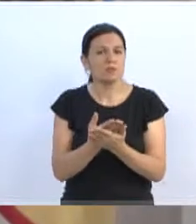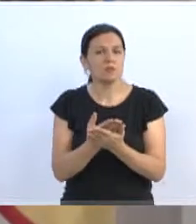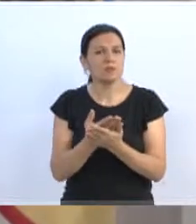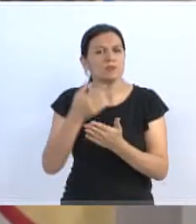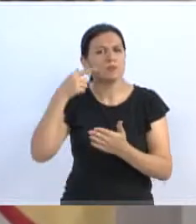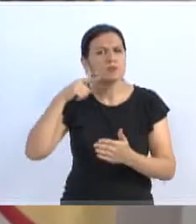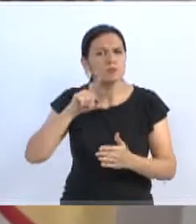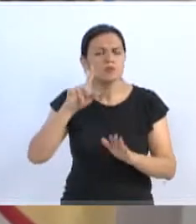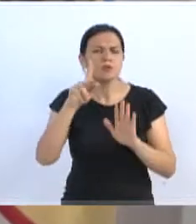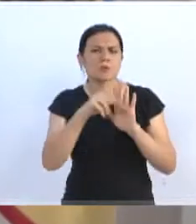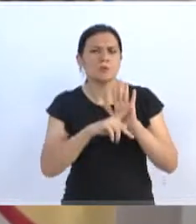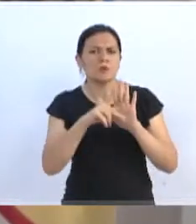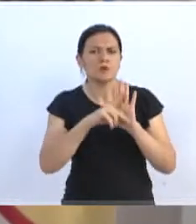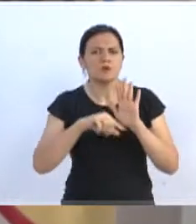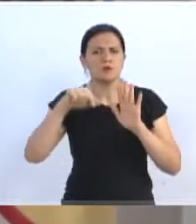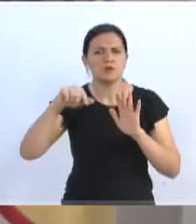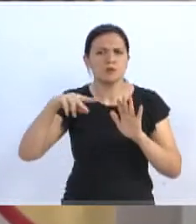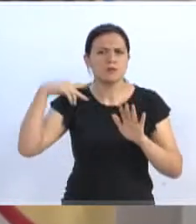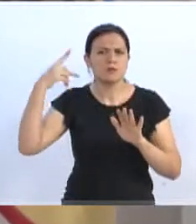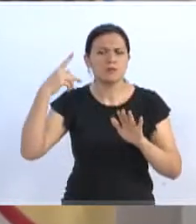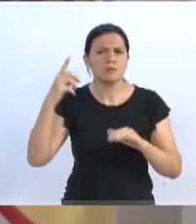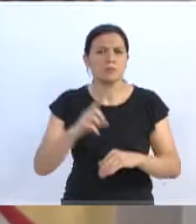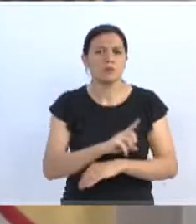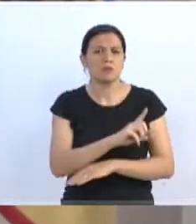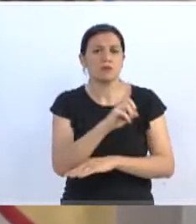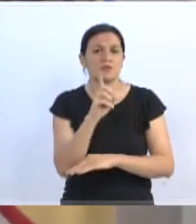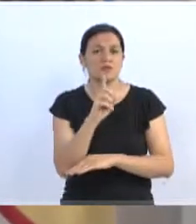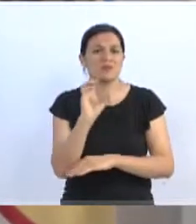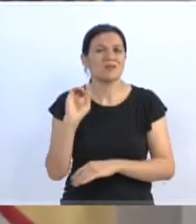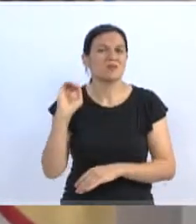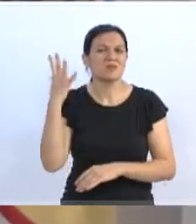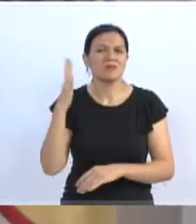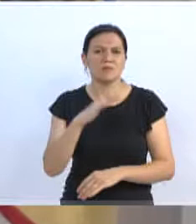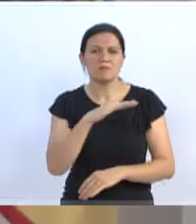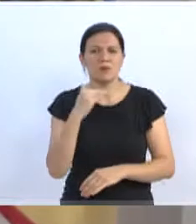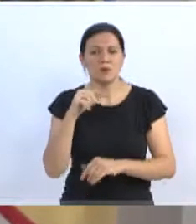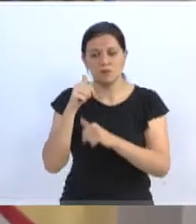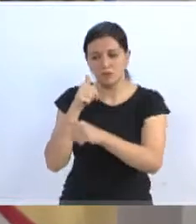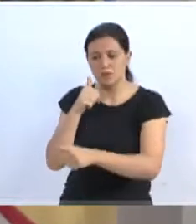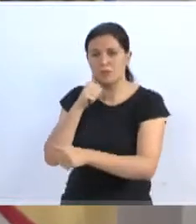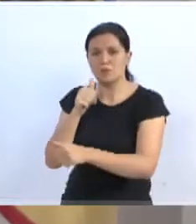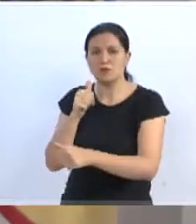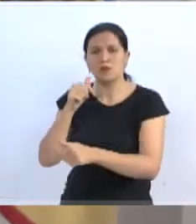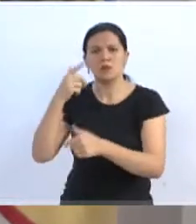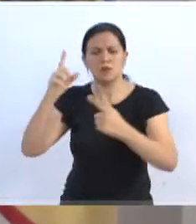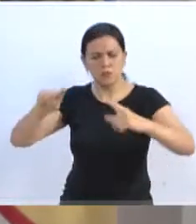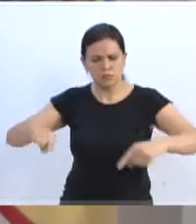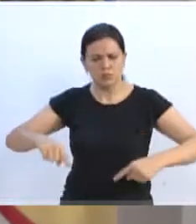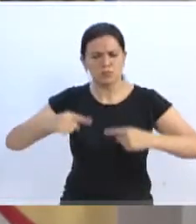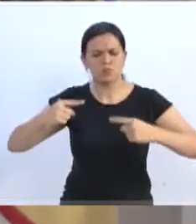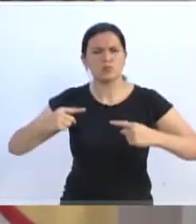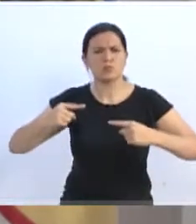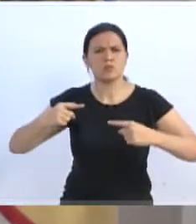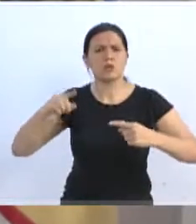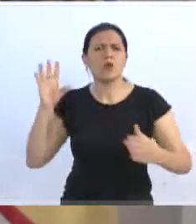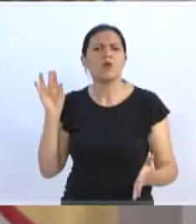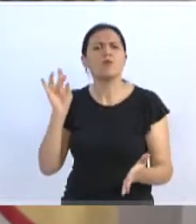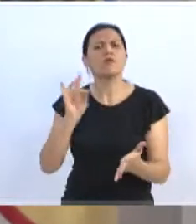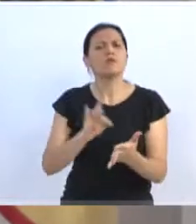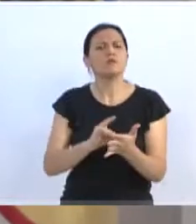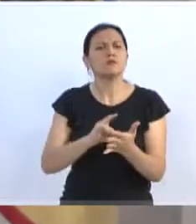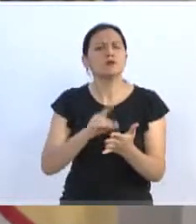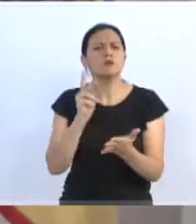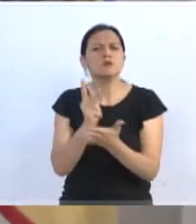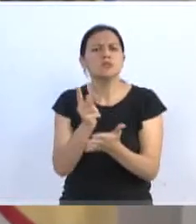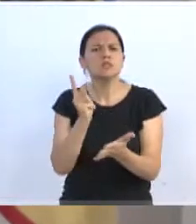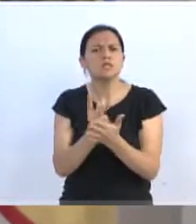entrarmos com o projeto nessa casa para que a data que aconteceu a tragédia seja aqui uma data de combate oficial do feminicídio, de